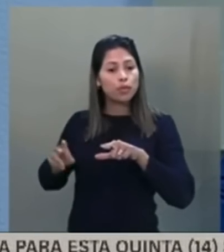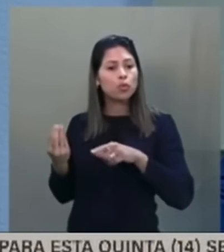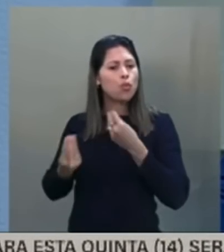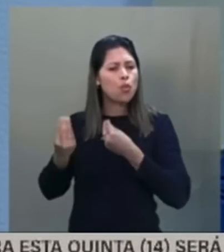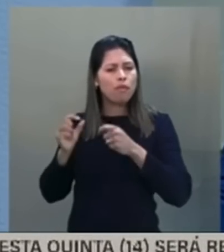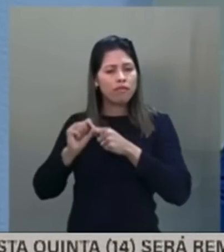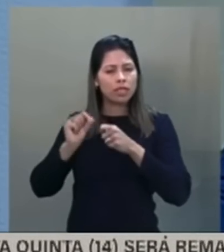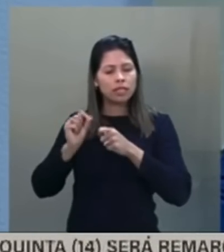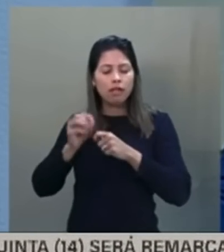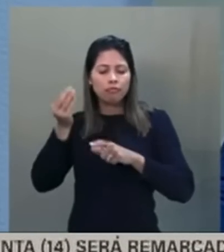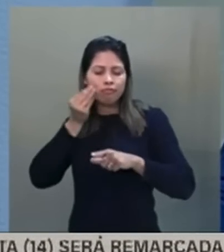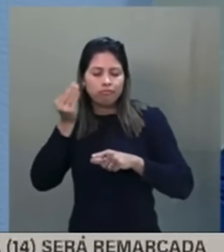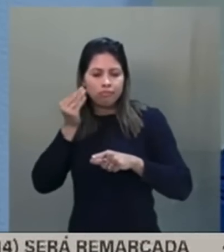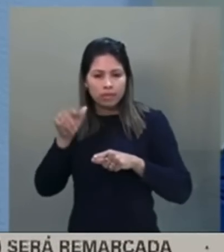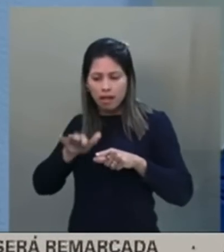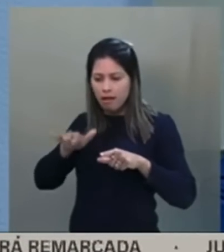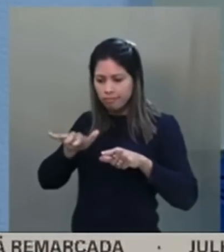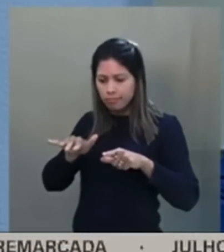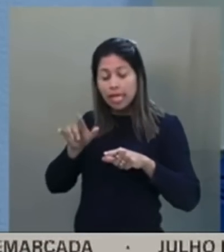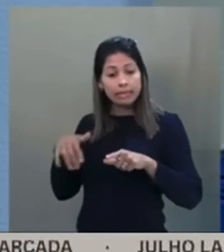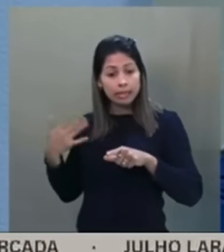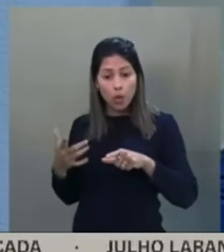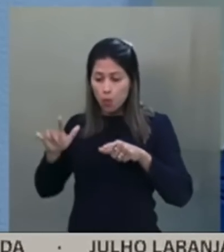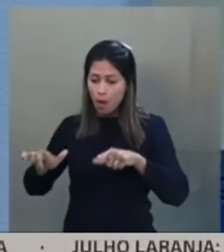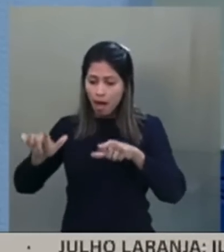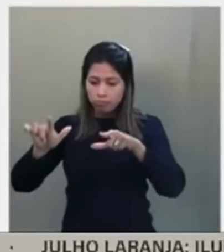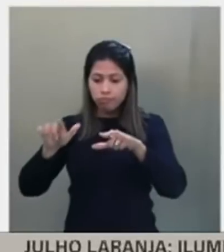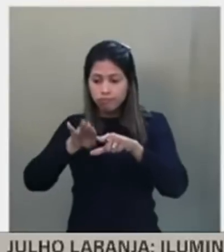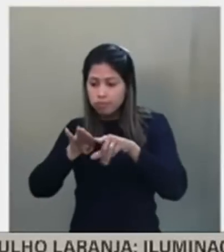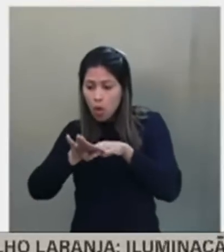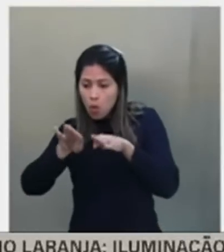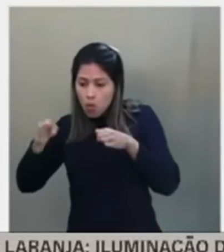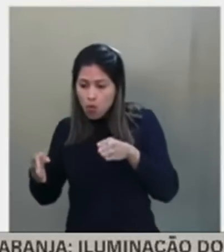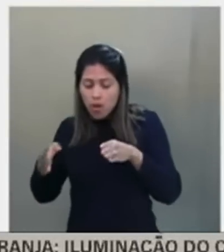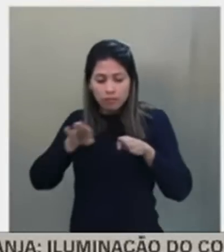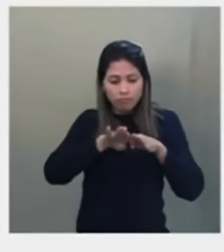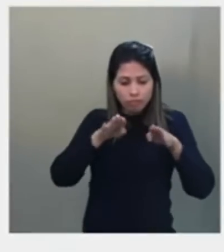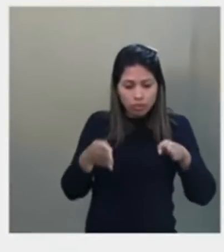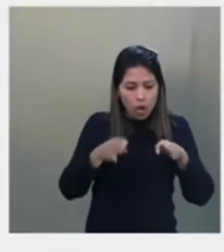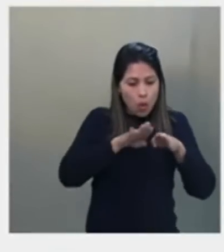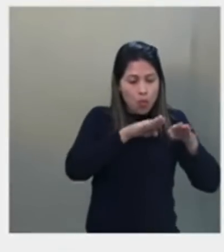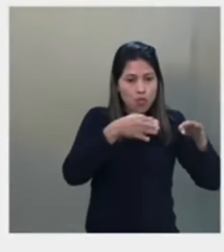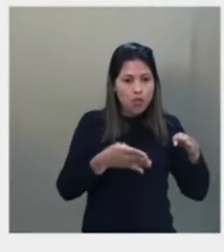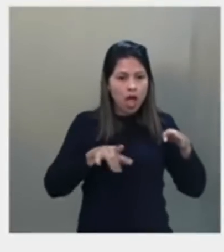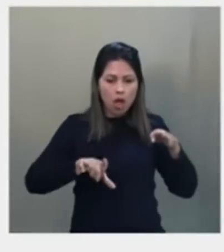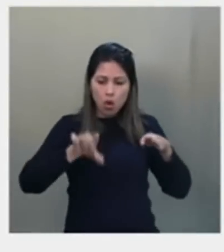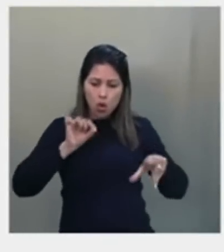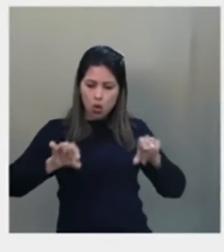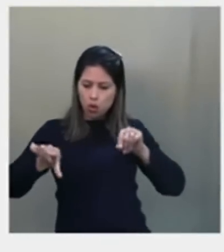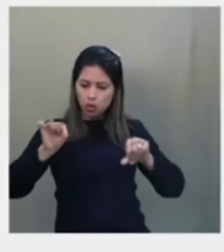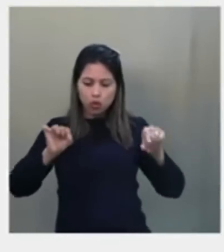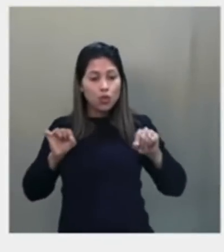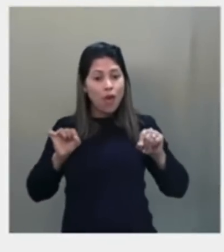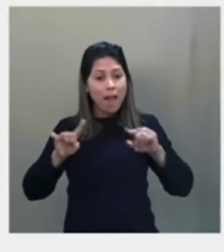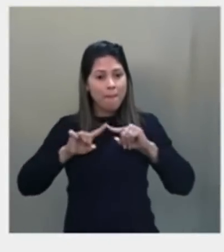teste desse? Urnas seriam escolhidas da mesma forma que a própria resolução estabelece, só que ao